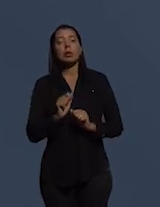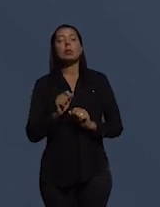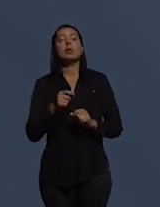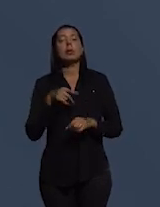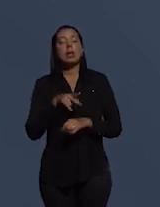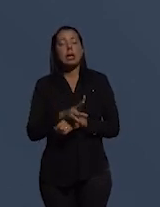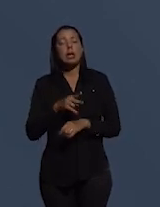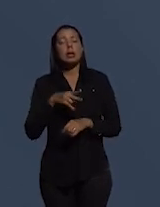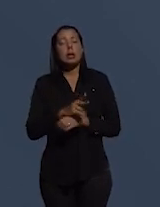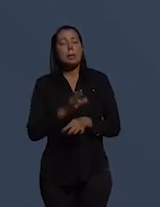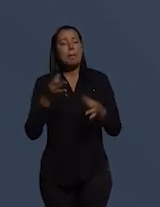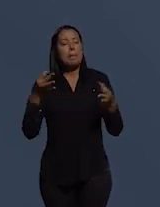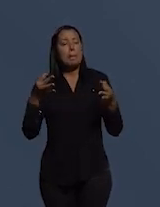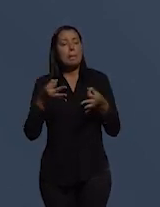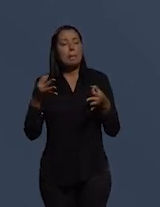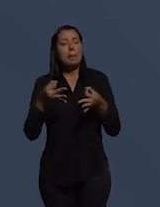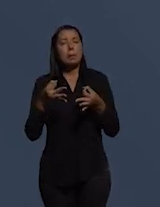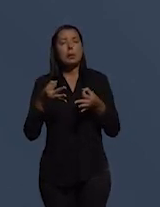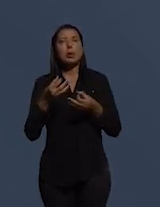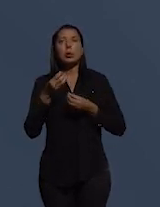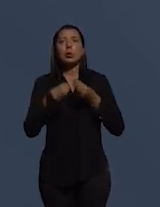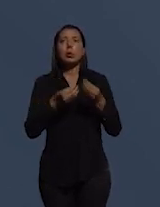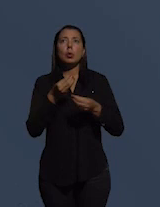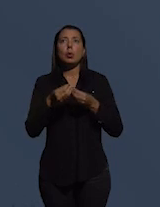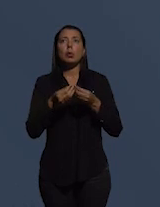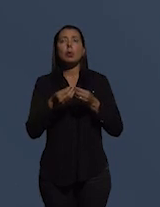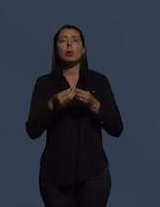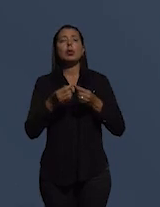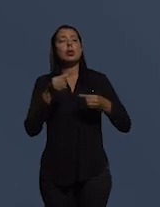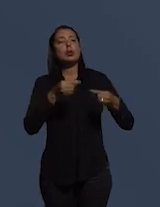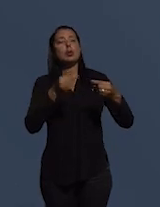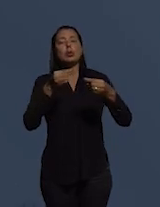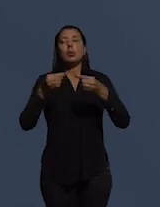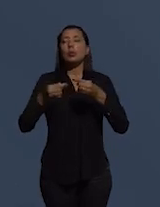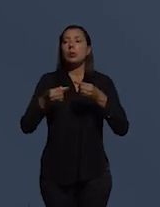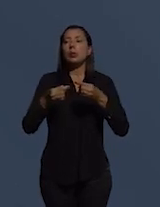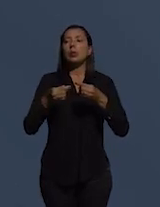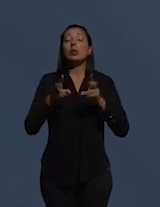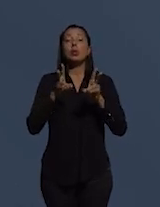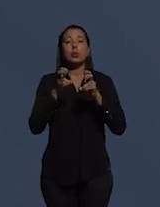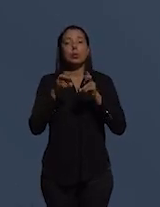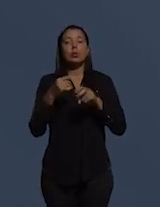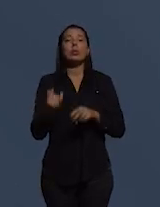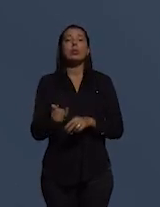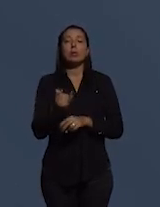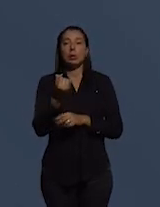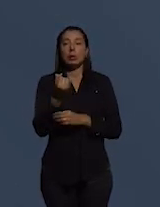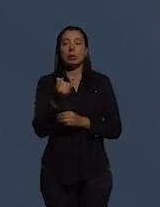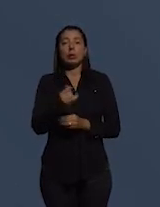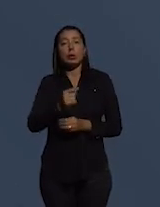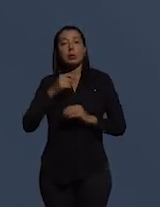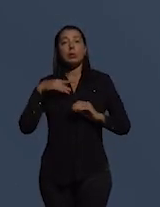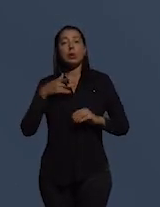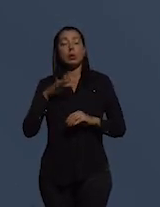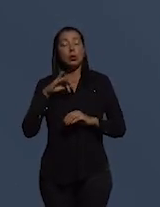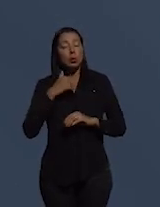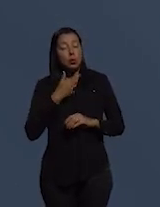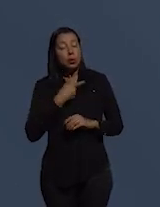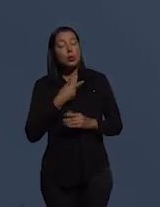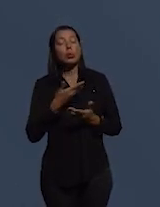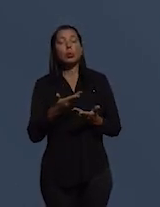sempre aperfeiçoando de modo a enriquecer o debate de um tema tão relevante para todos nós